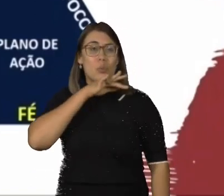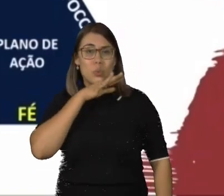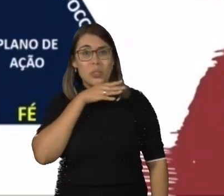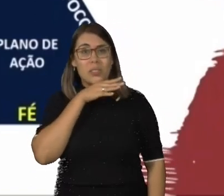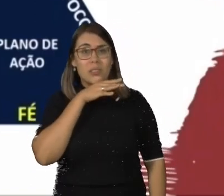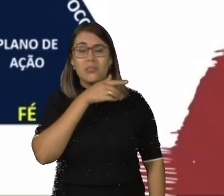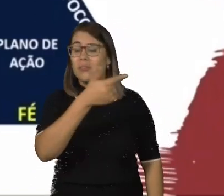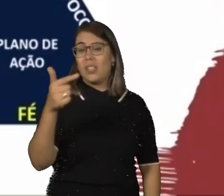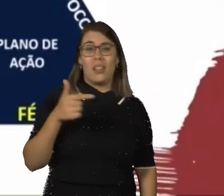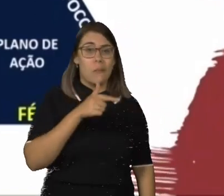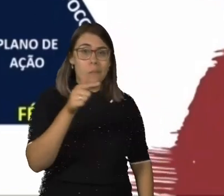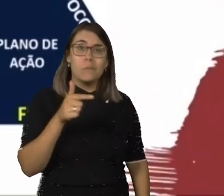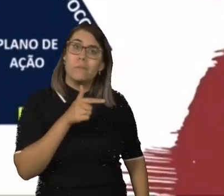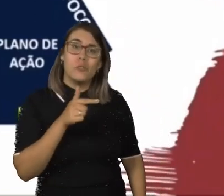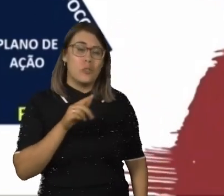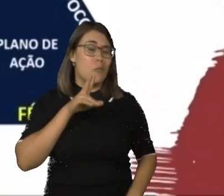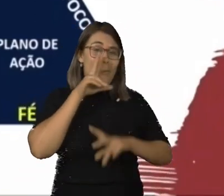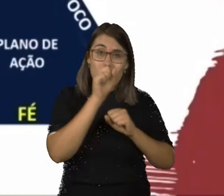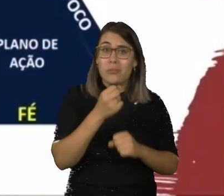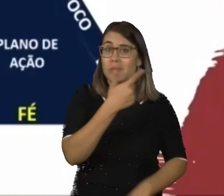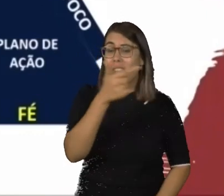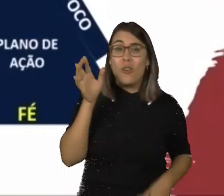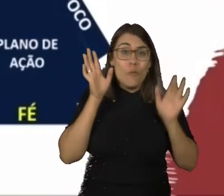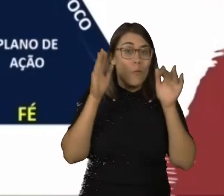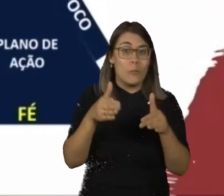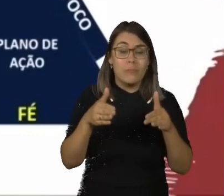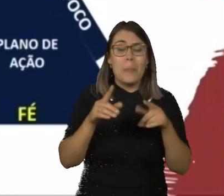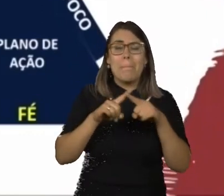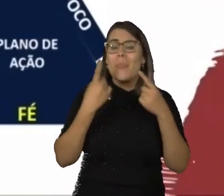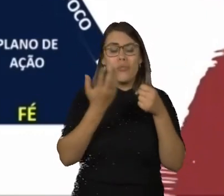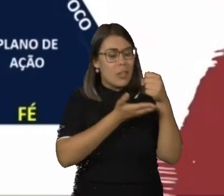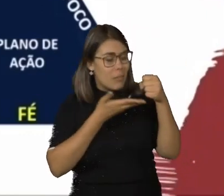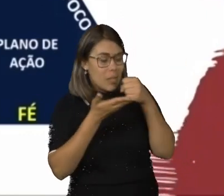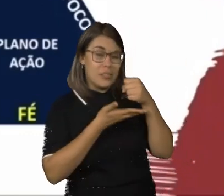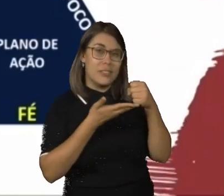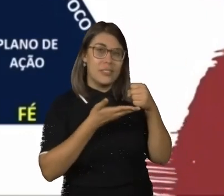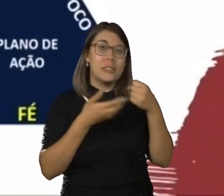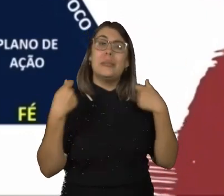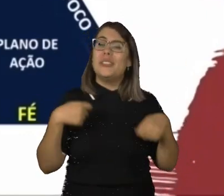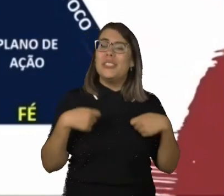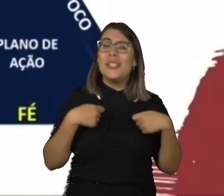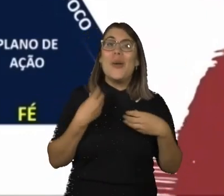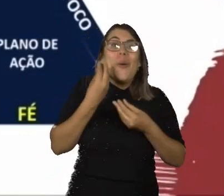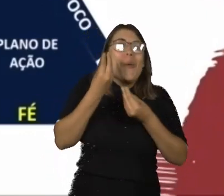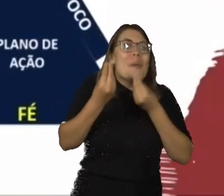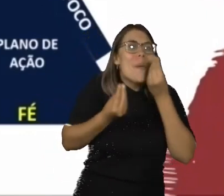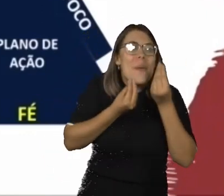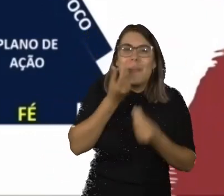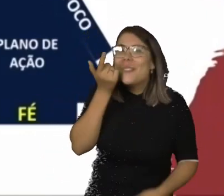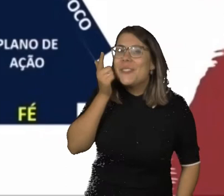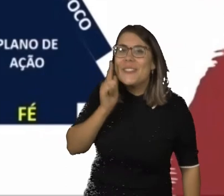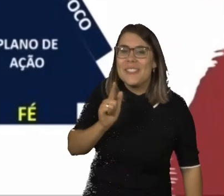ter essa pirâmide. Você não vai conseguir ter força nem foco. Ela é a base. E o que é o PA? É o plano de ação. Como que eu vou